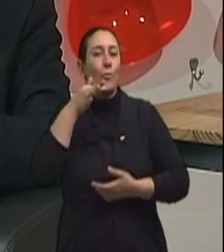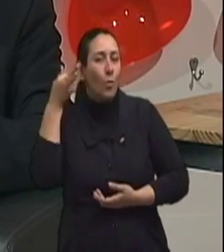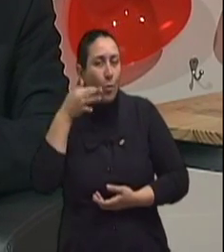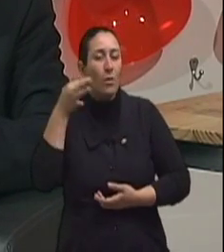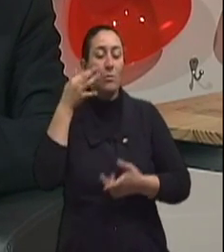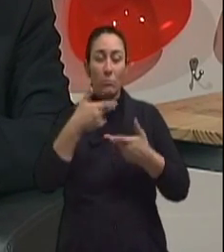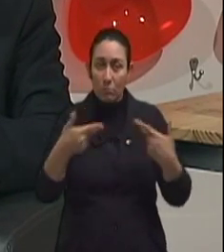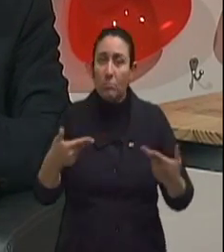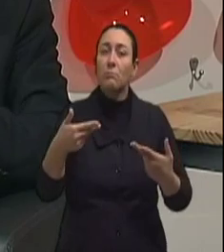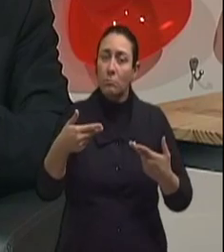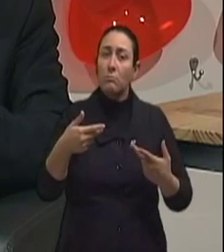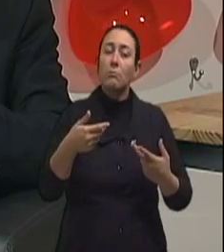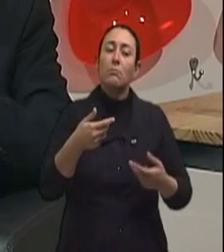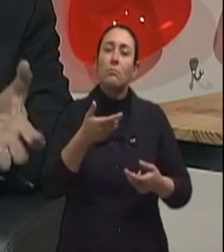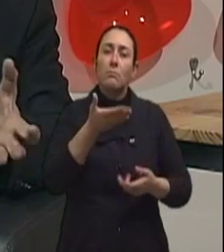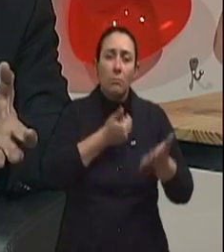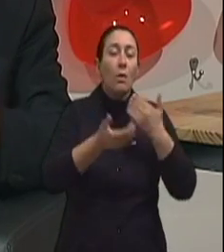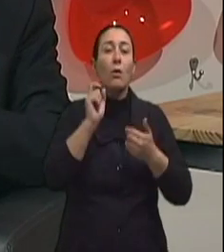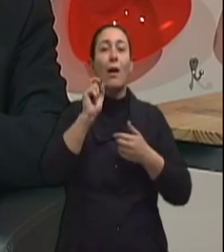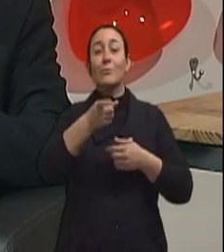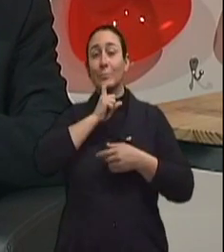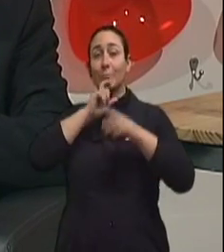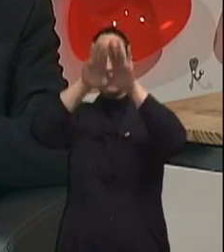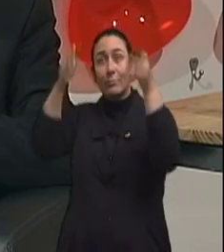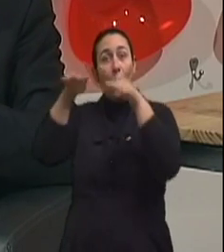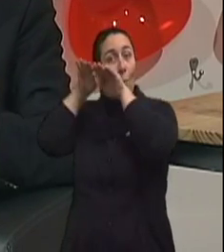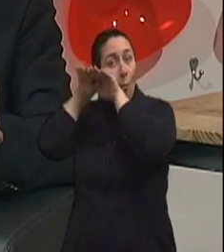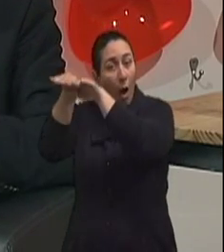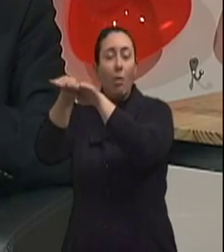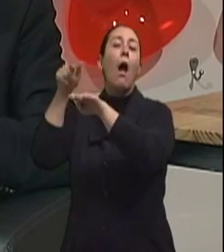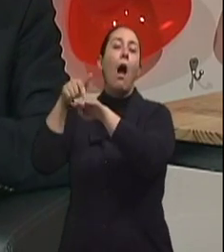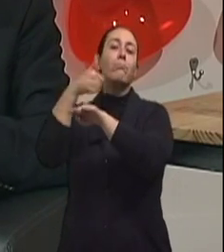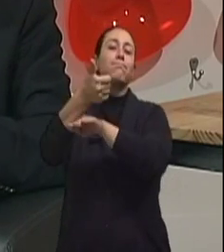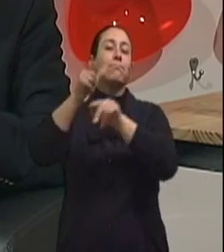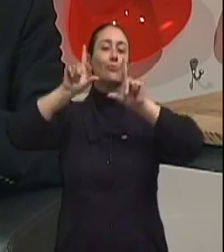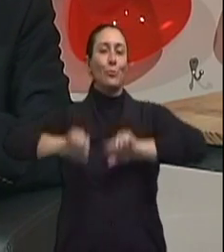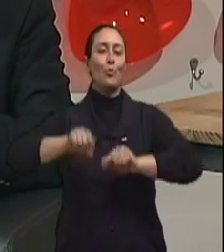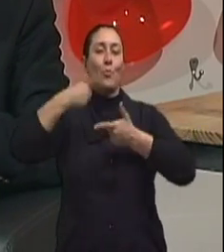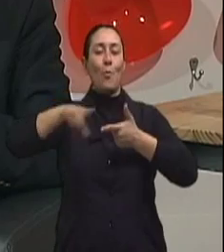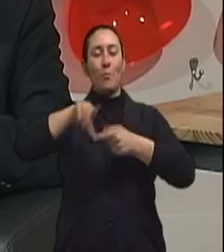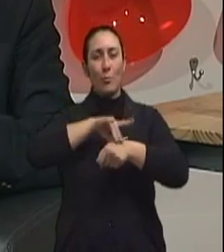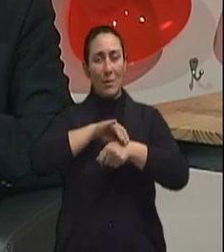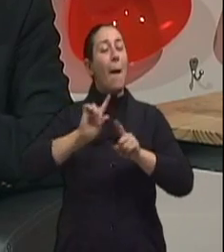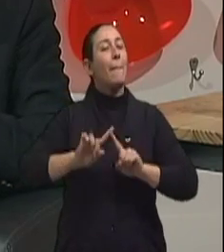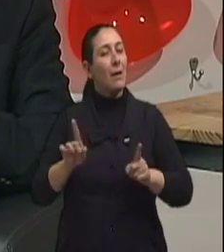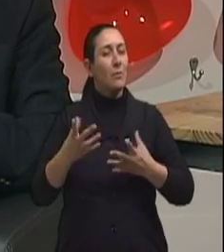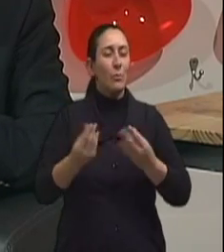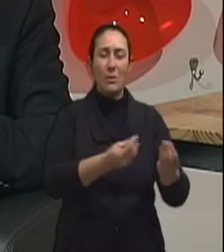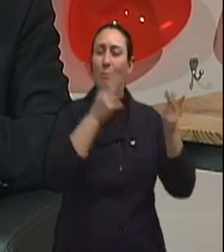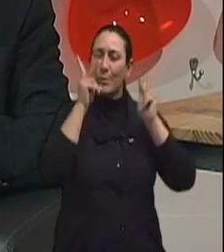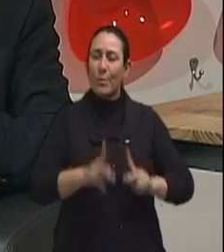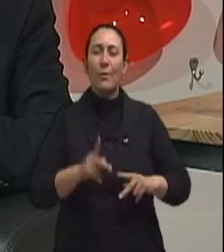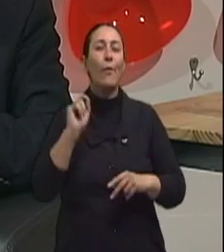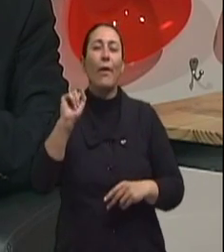aumenta o risco do câncer. Então, a refrigeração já diminuiu o risco. Mas ainda existem lugares onde se come muitas comidas curadas